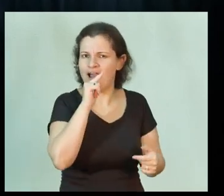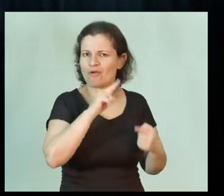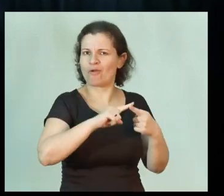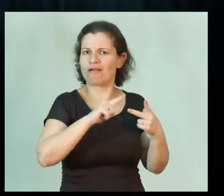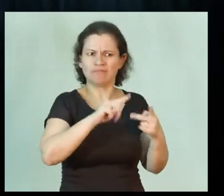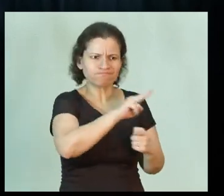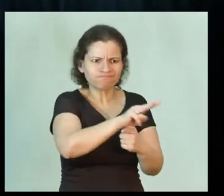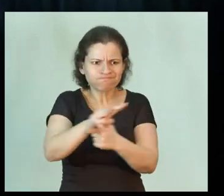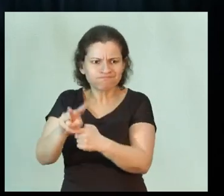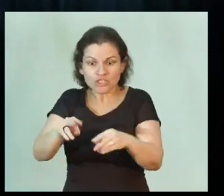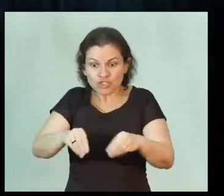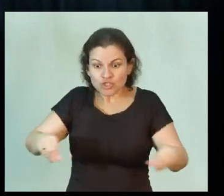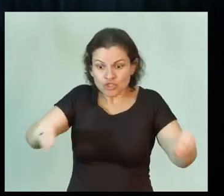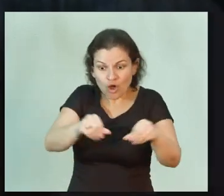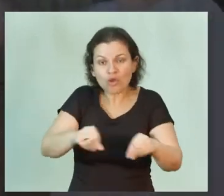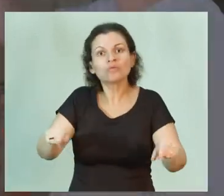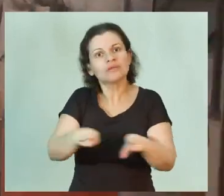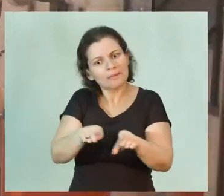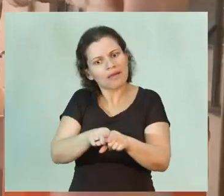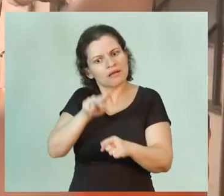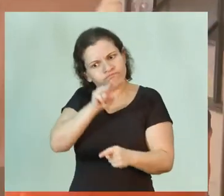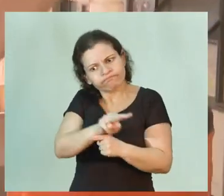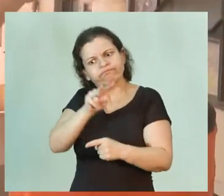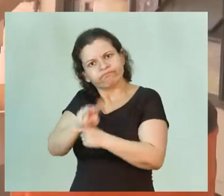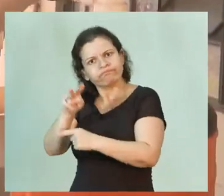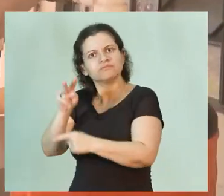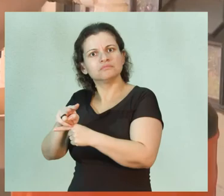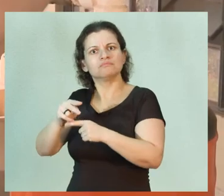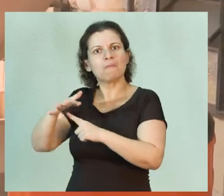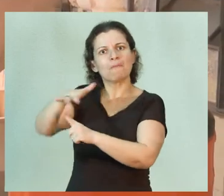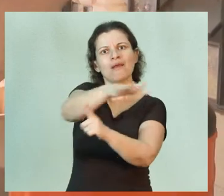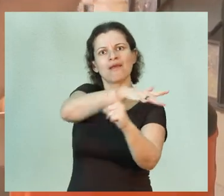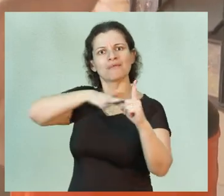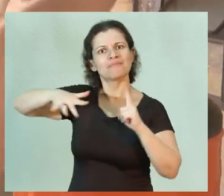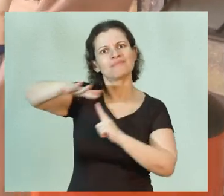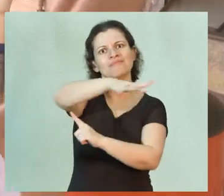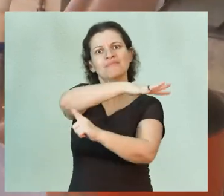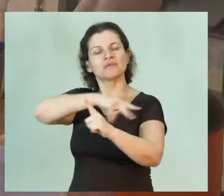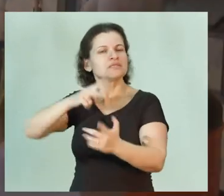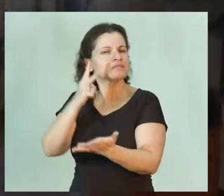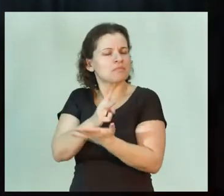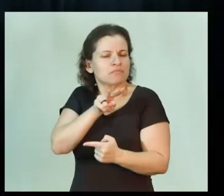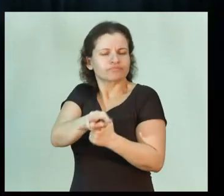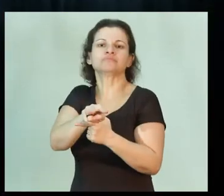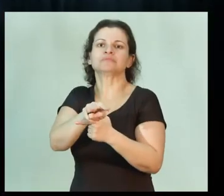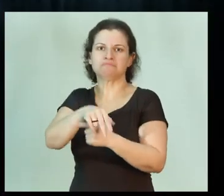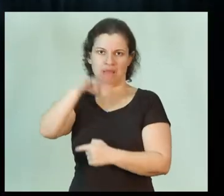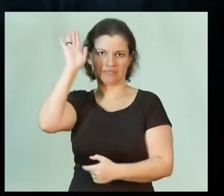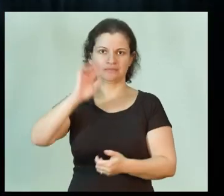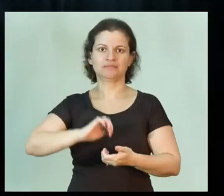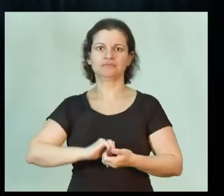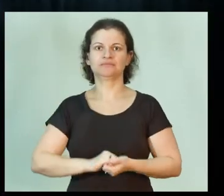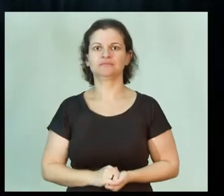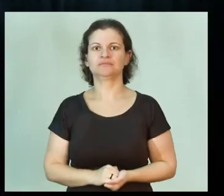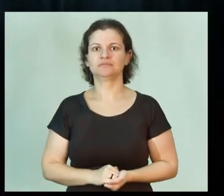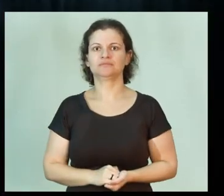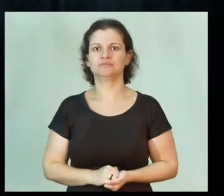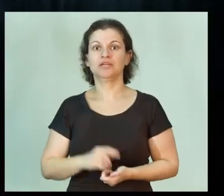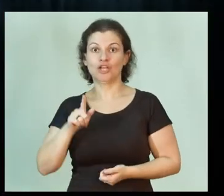o meio ambiente sempre preservado. Parte de nossos alunos continuam aqui na